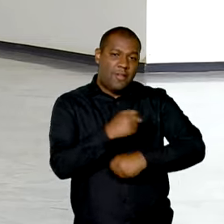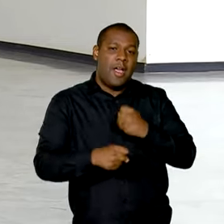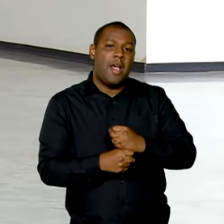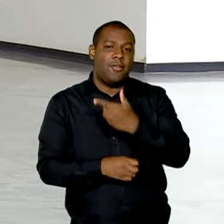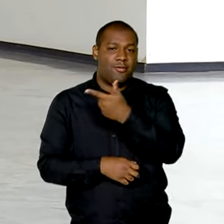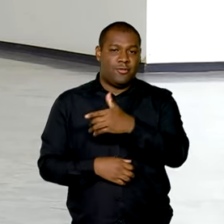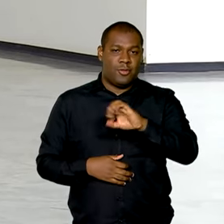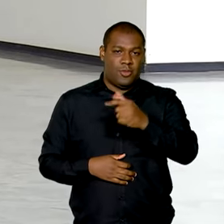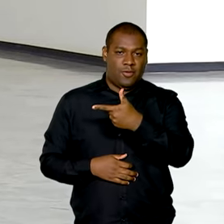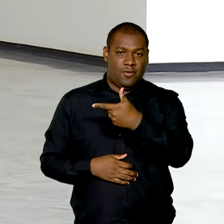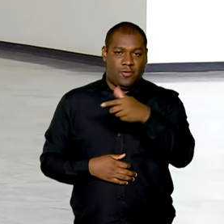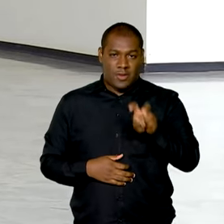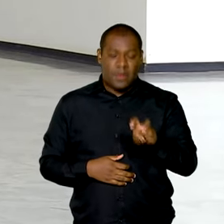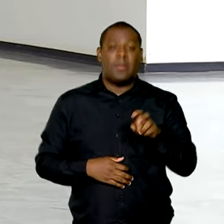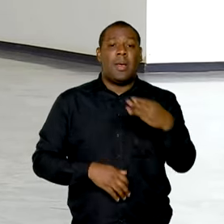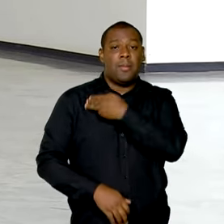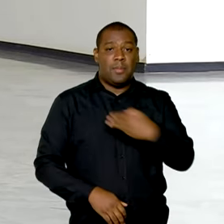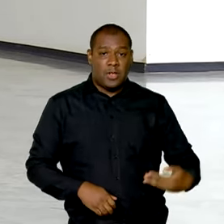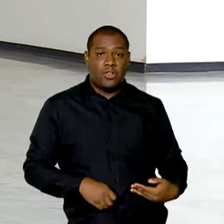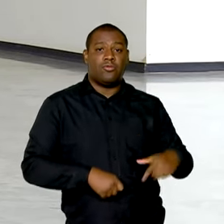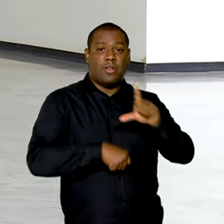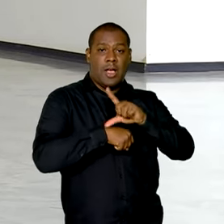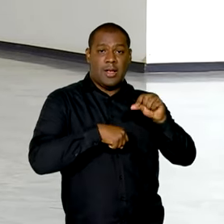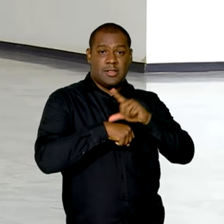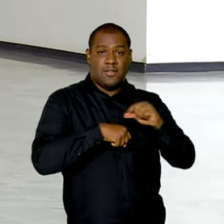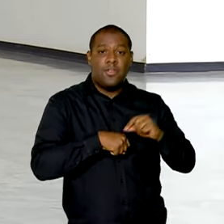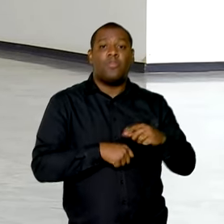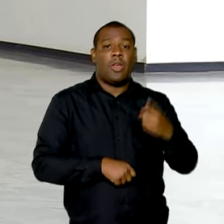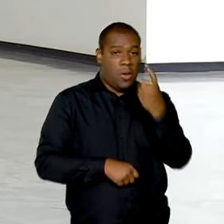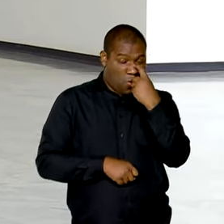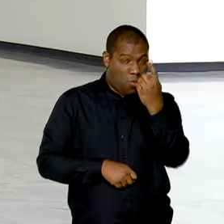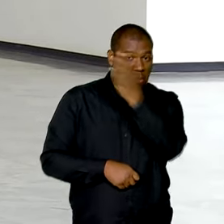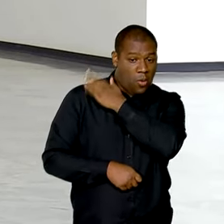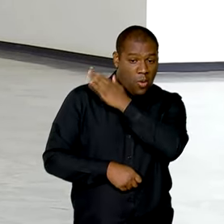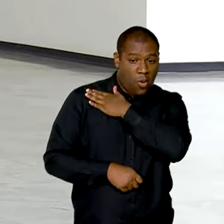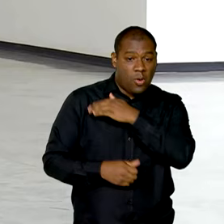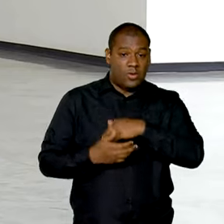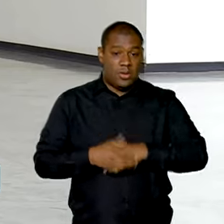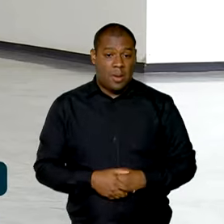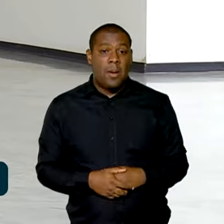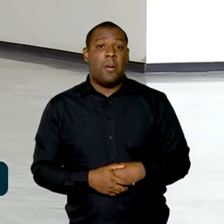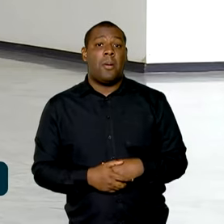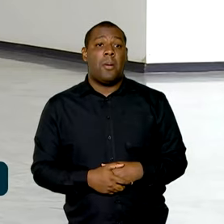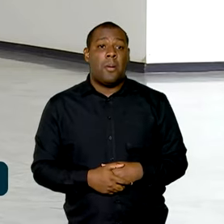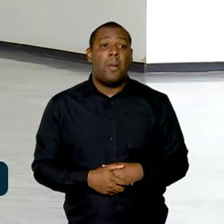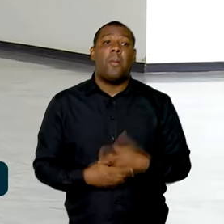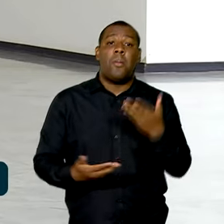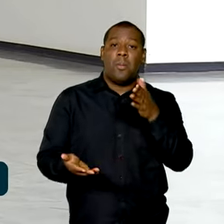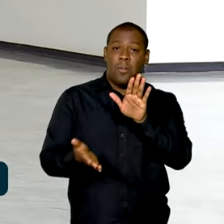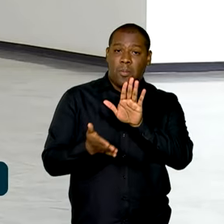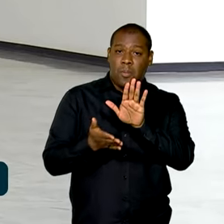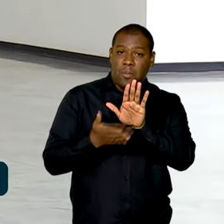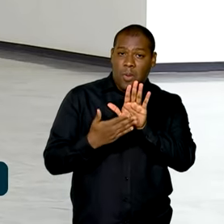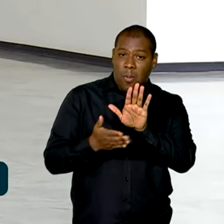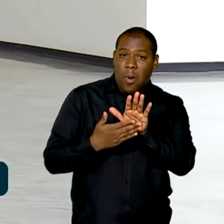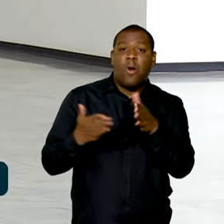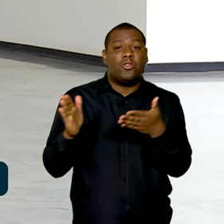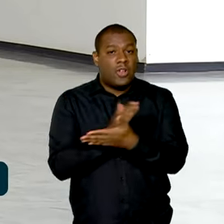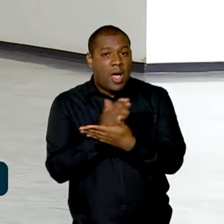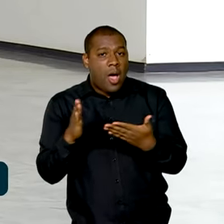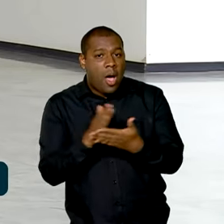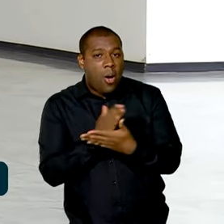Segundo o ministro da Casa Civil, Rui Costa, propostas que não foram contempladas nesta fase, mas que podem ser